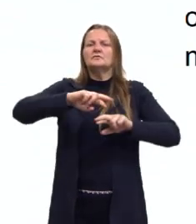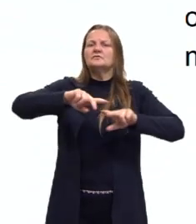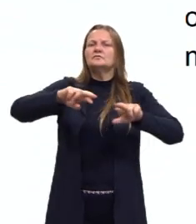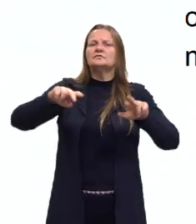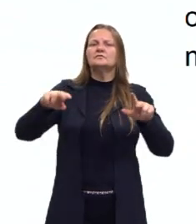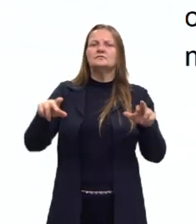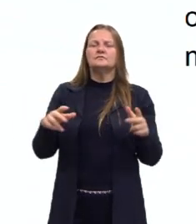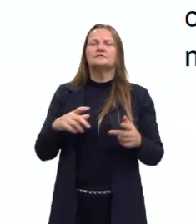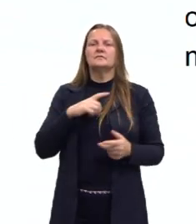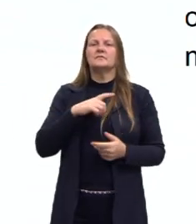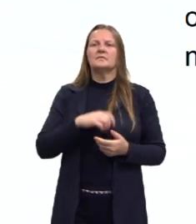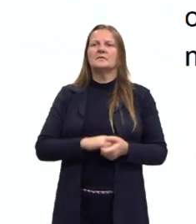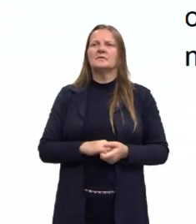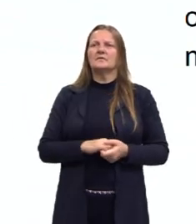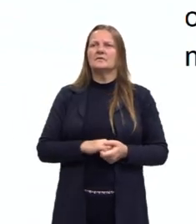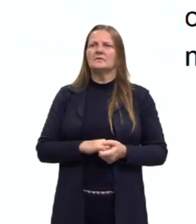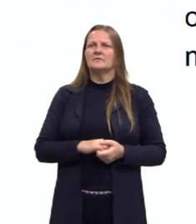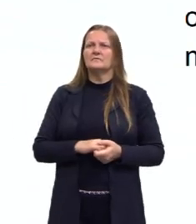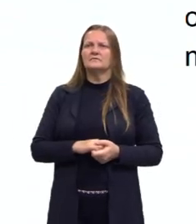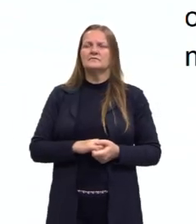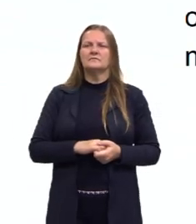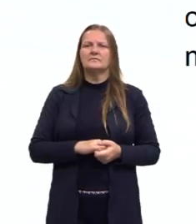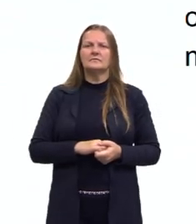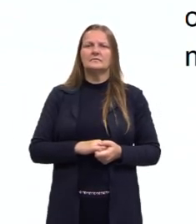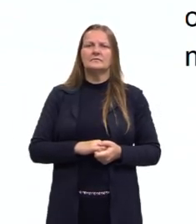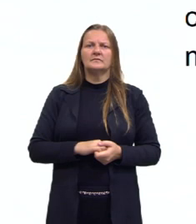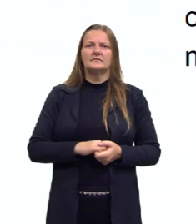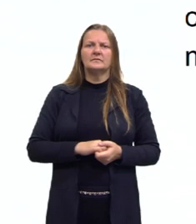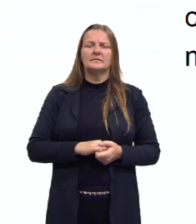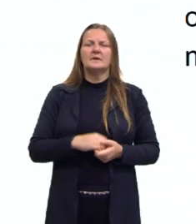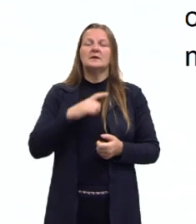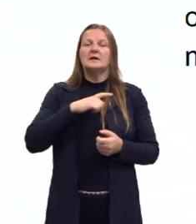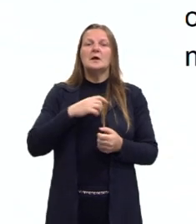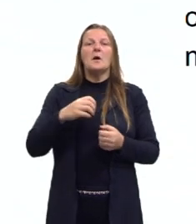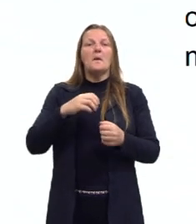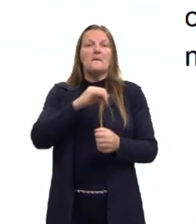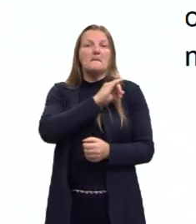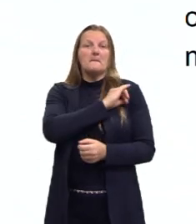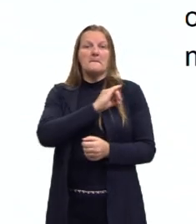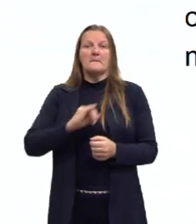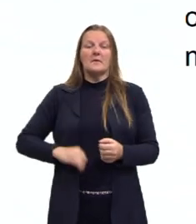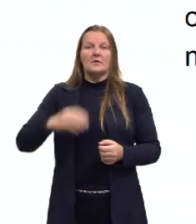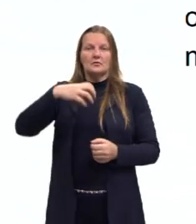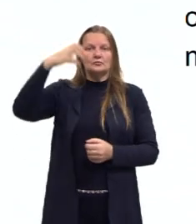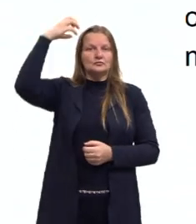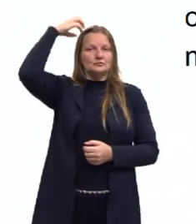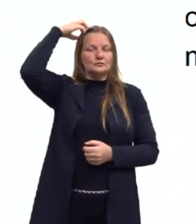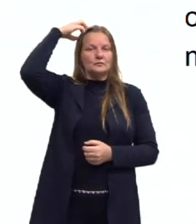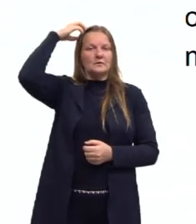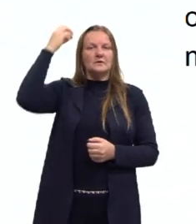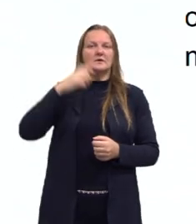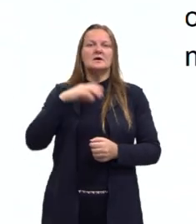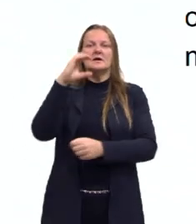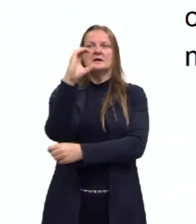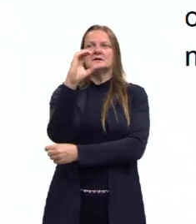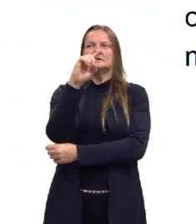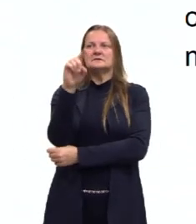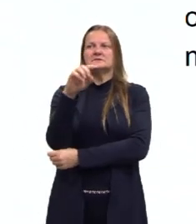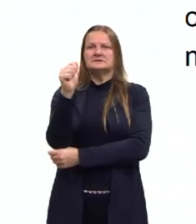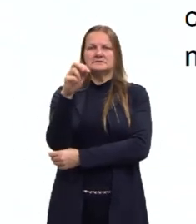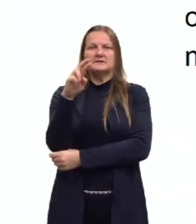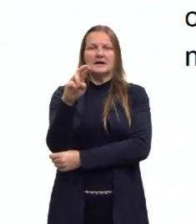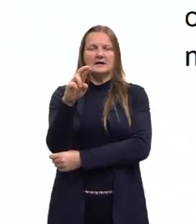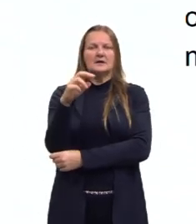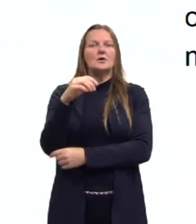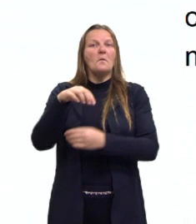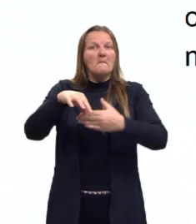vários povos diferentes nesse império. E era uma monarquia governada, então, pelo Kizar, que era